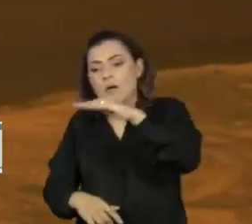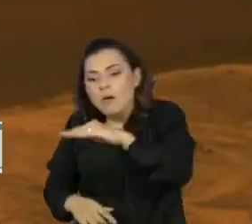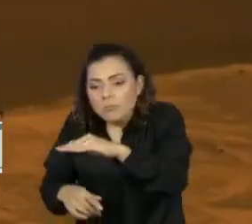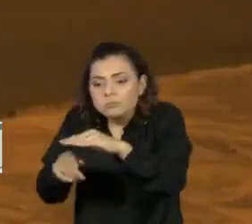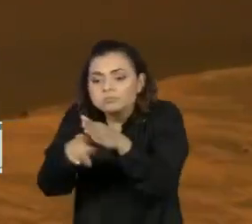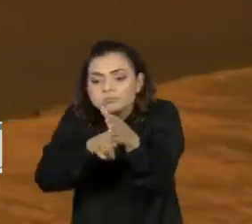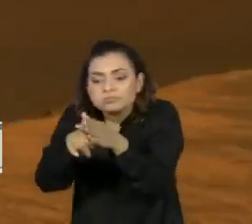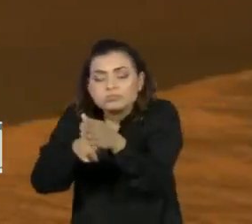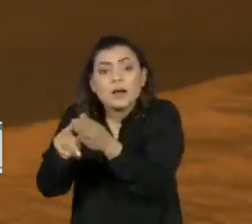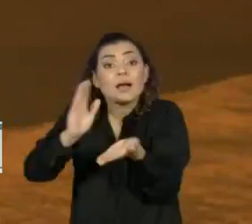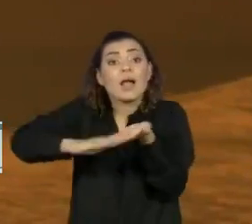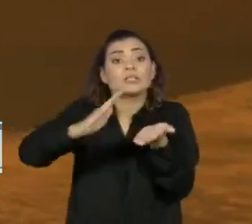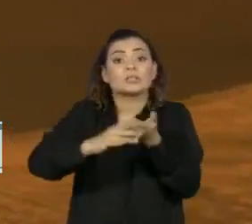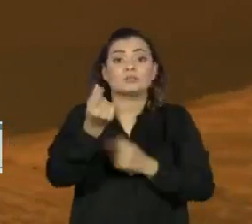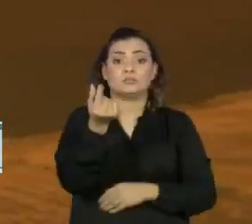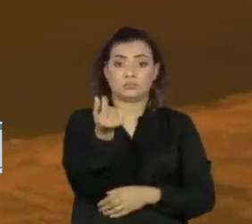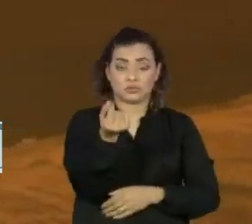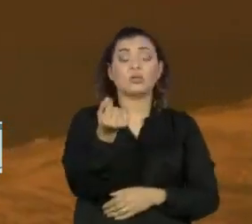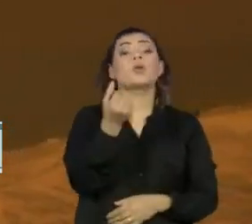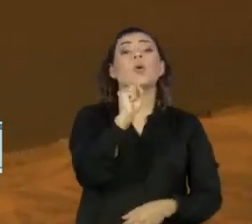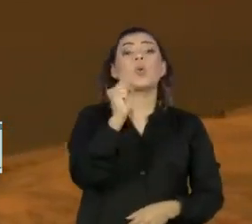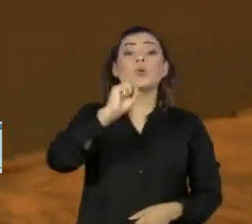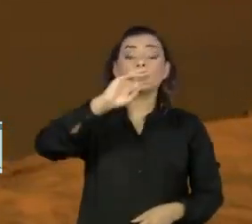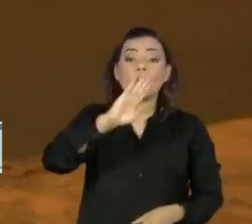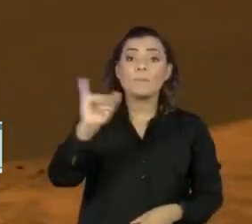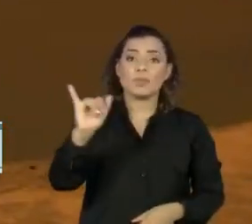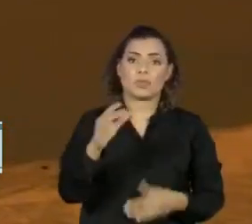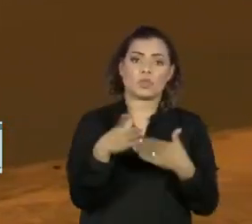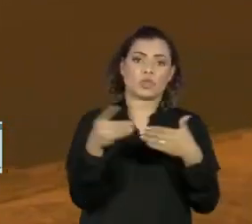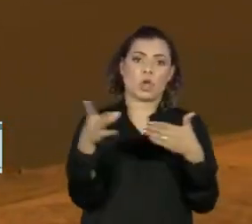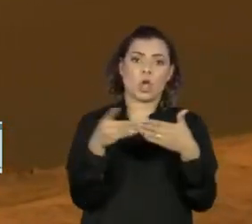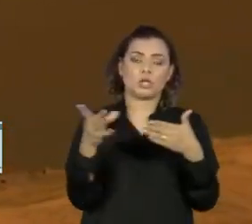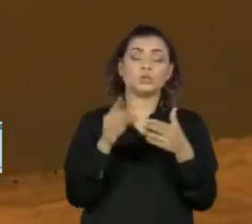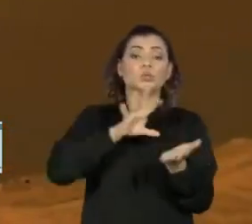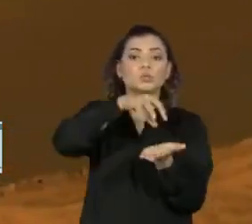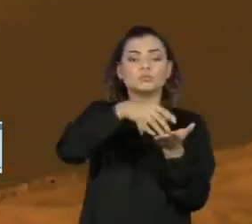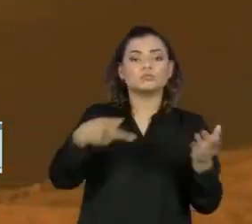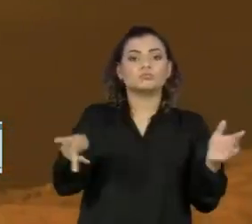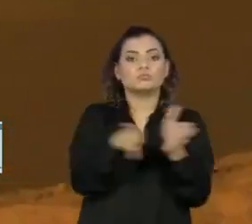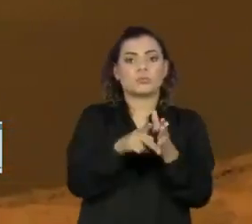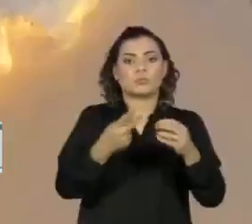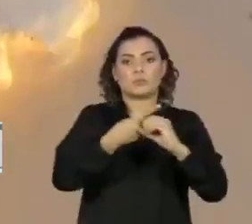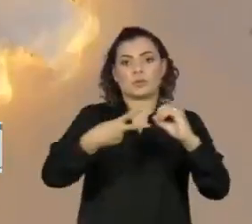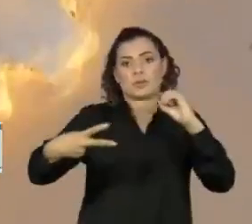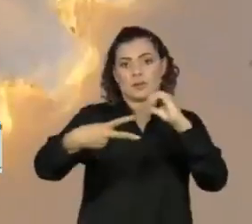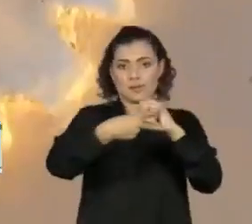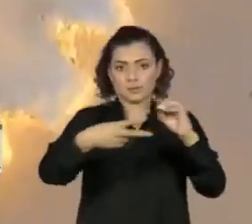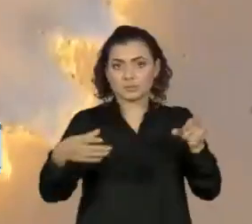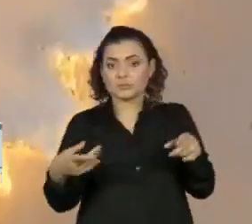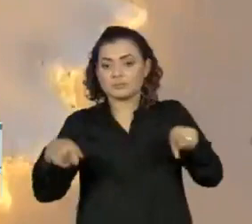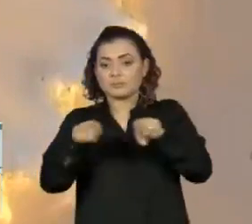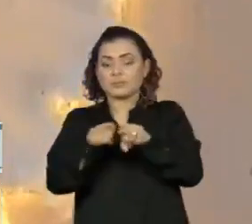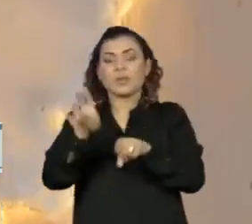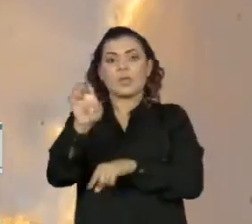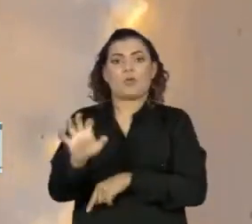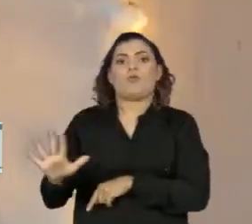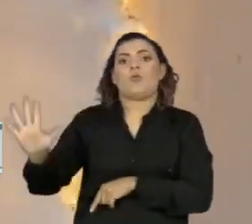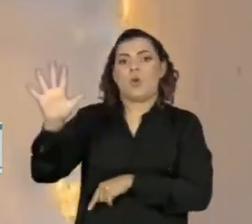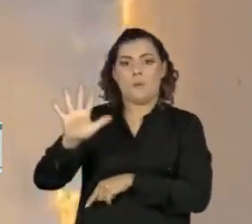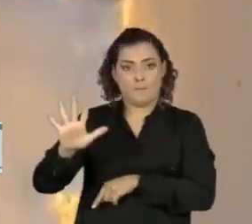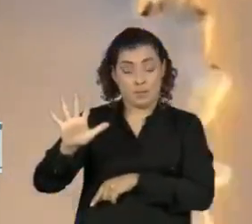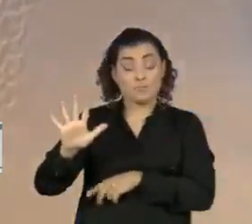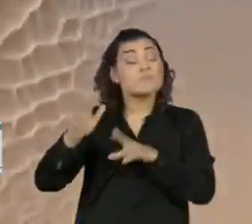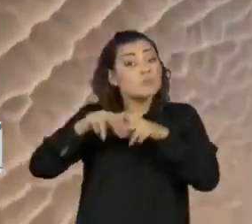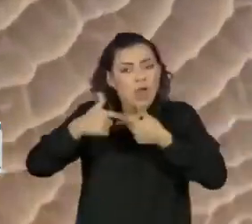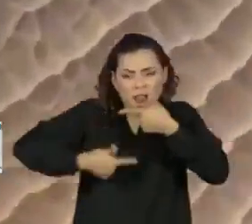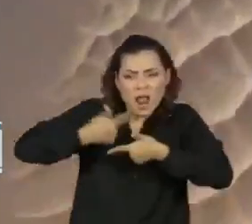custo das idas e vindas é de 8 bilhões de dólares, que serão pagos pelo consórcio entre NASA e Agência Espacial Europeia. Se